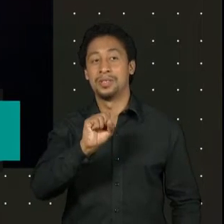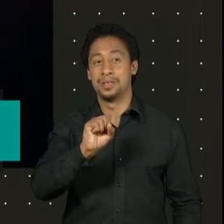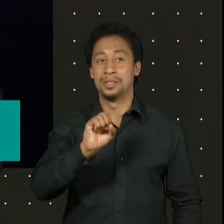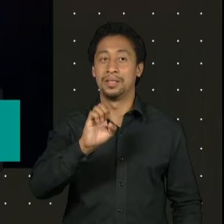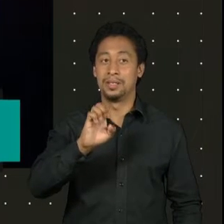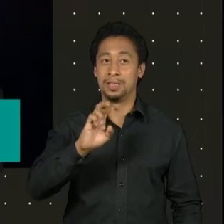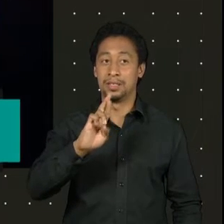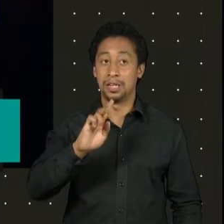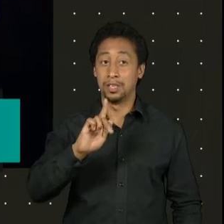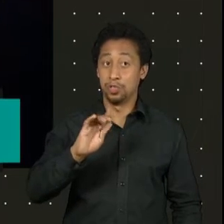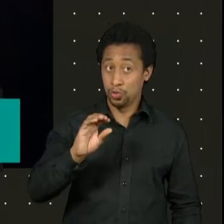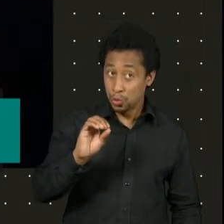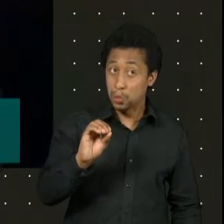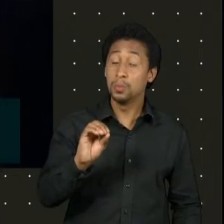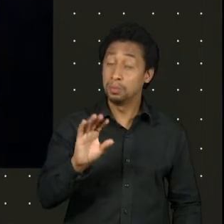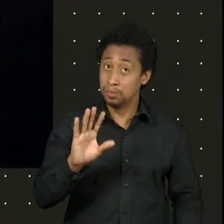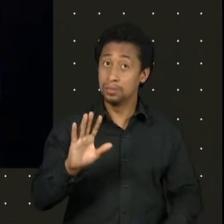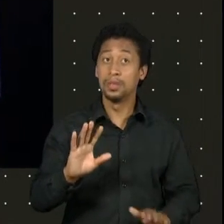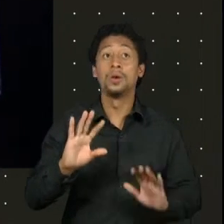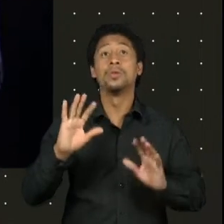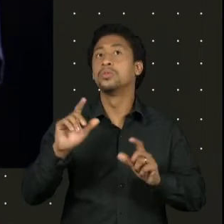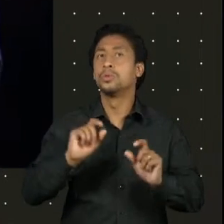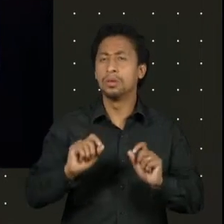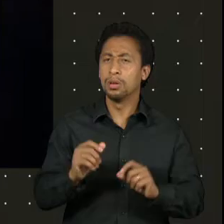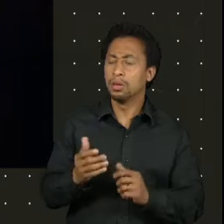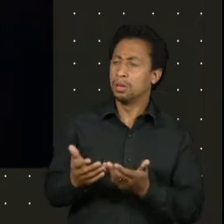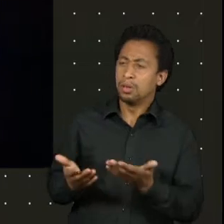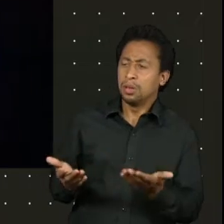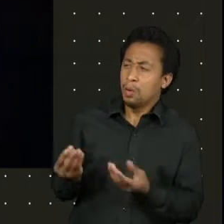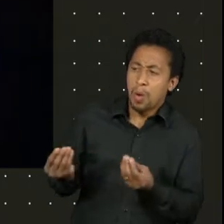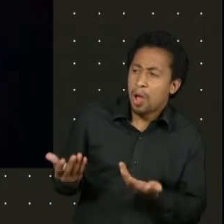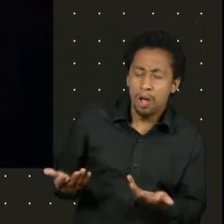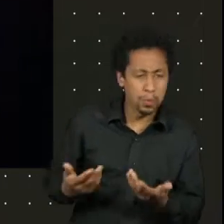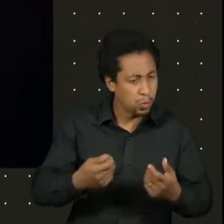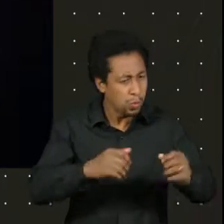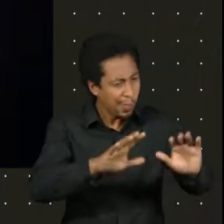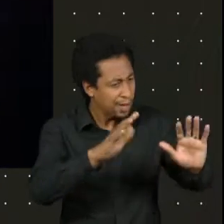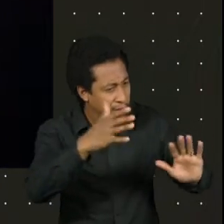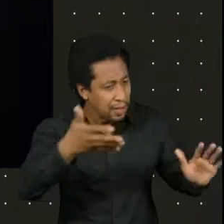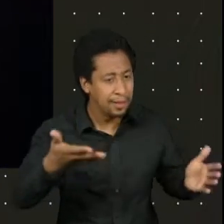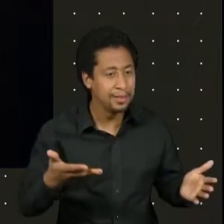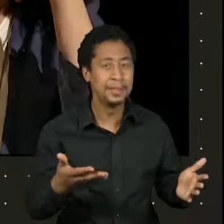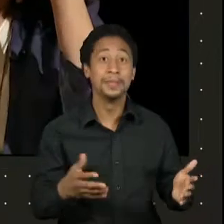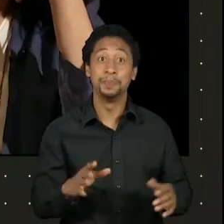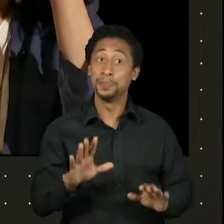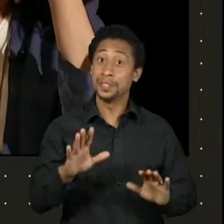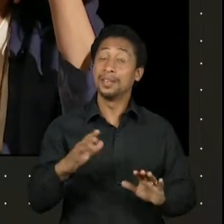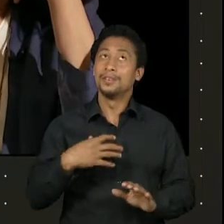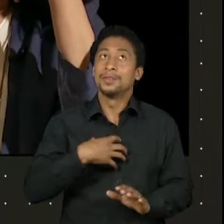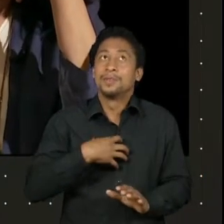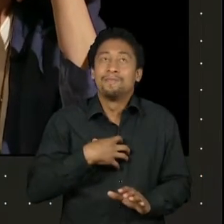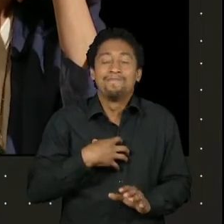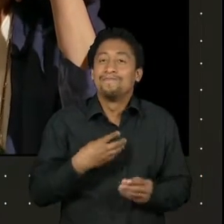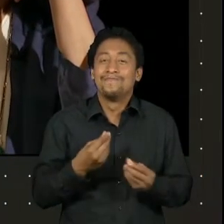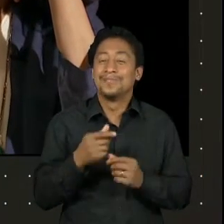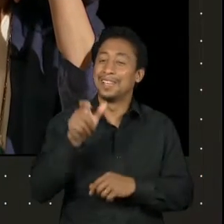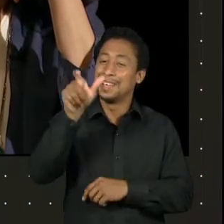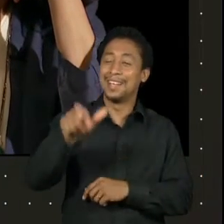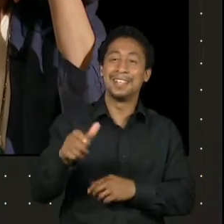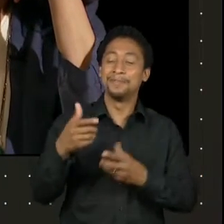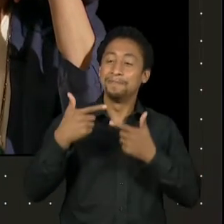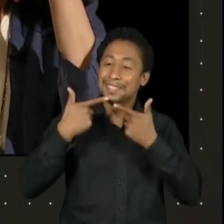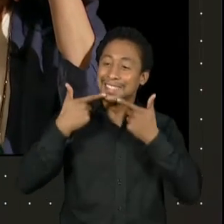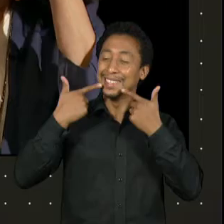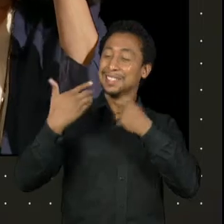Pô, tá me machucando? Eu já falei no lugar certo. Eu não tenho que ficar pensando se te machucando ou não, Luiz. Então é uma pessoa que me marcou, assim, por essa ternura dela, por